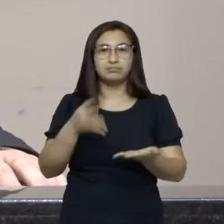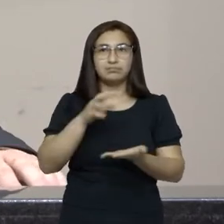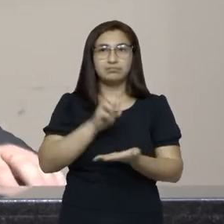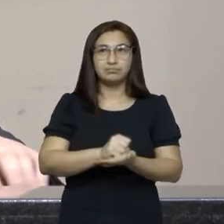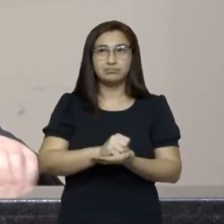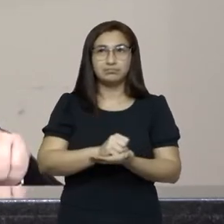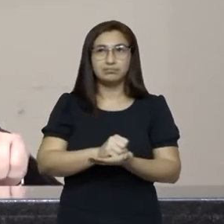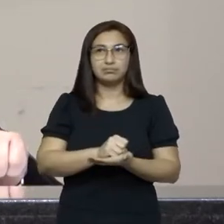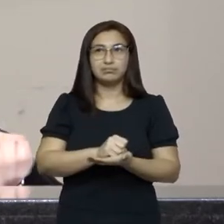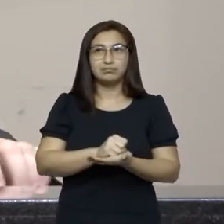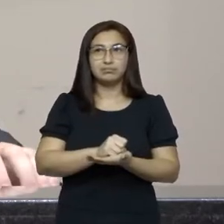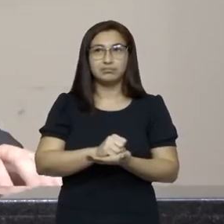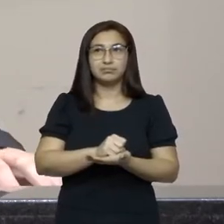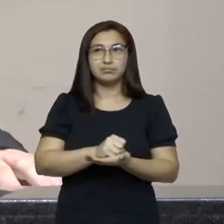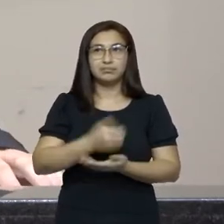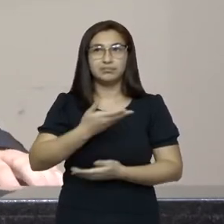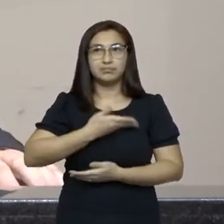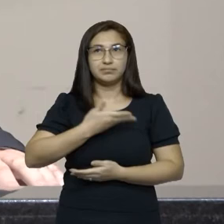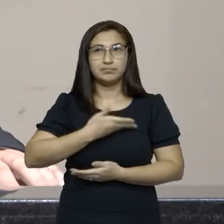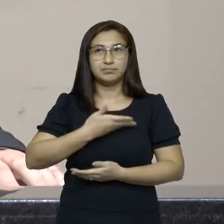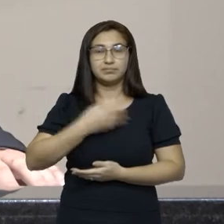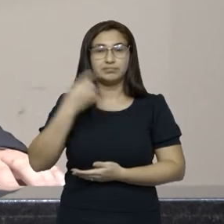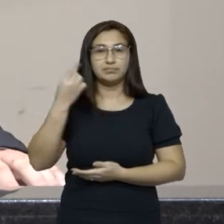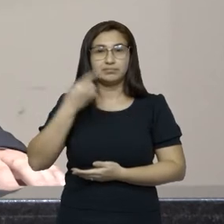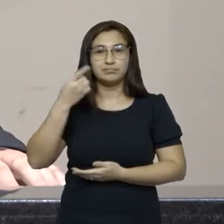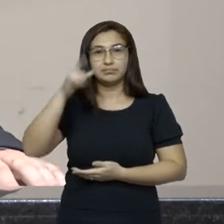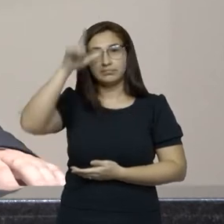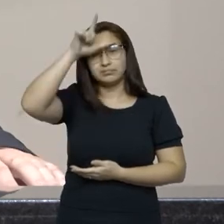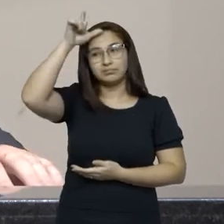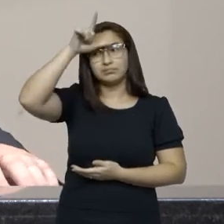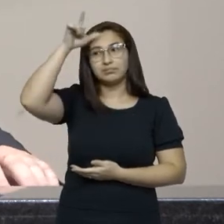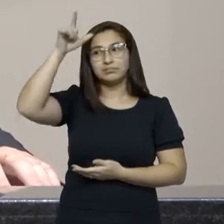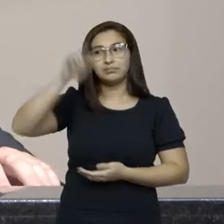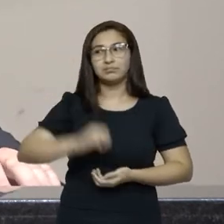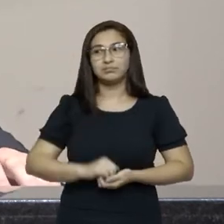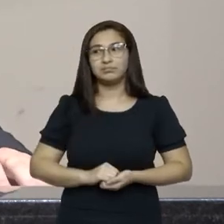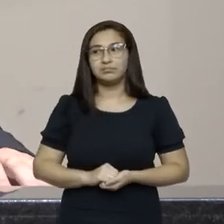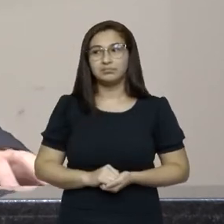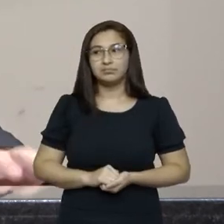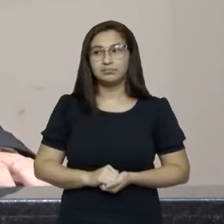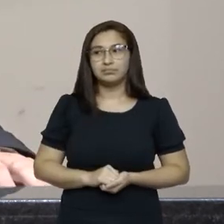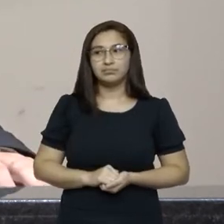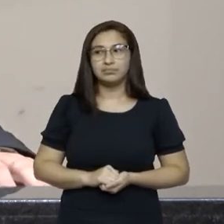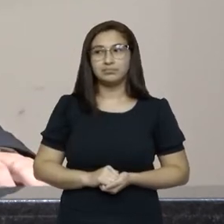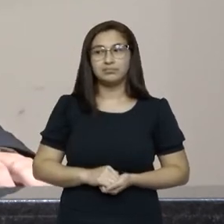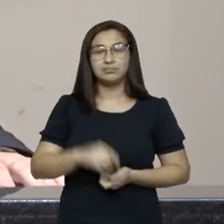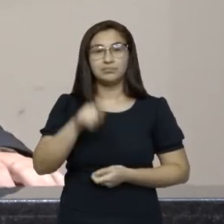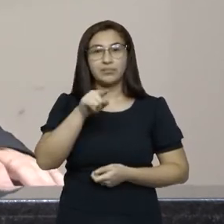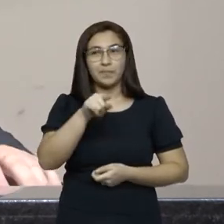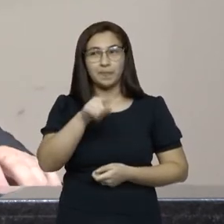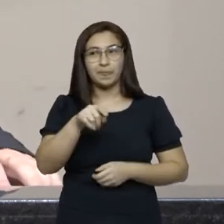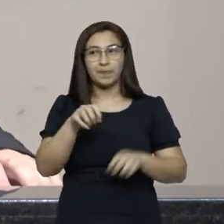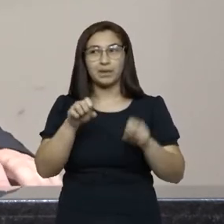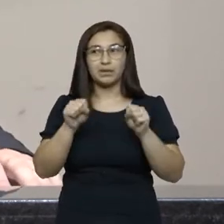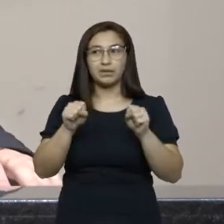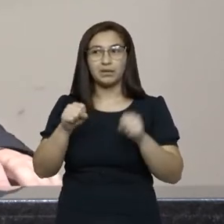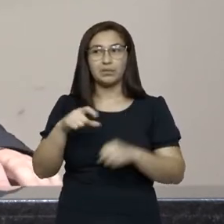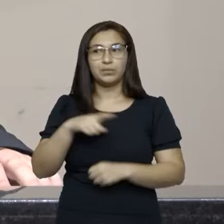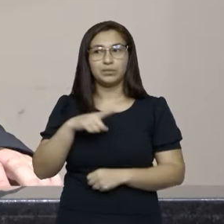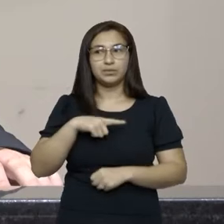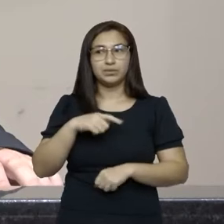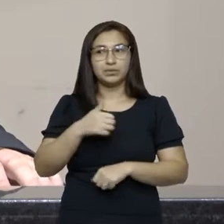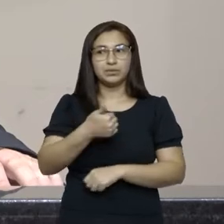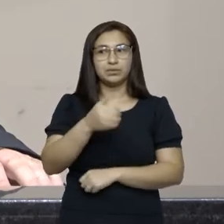o colega deputado Sargento Lima. Vossa Excelência, tenho tempo de